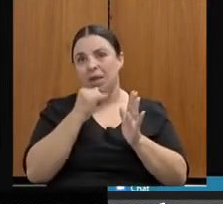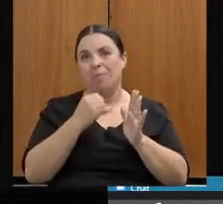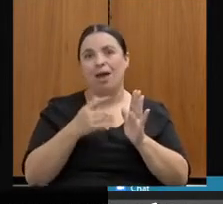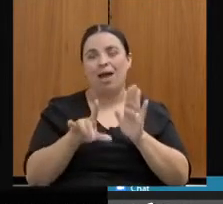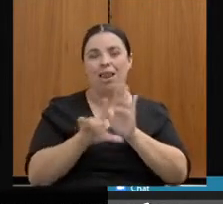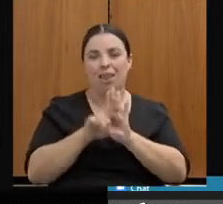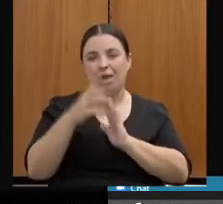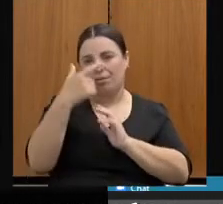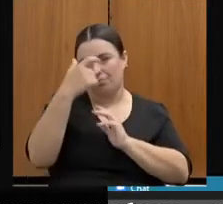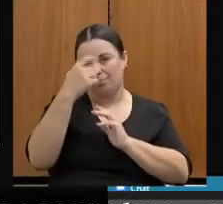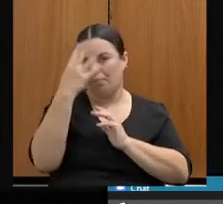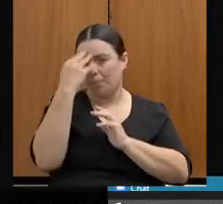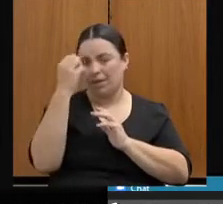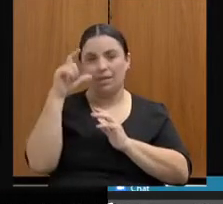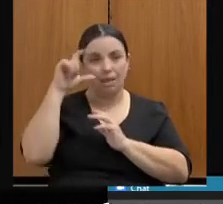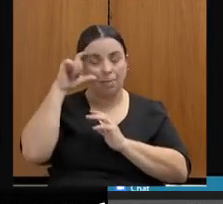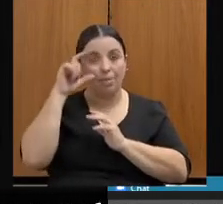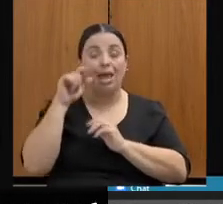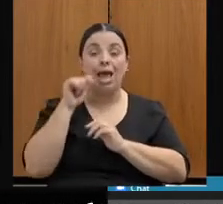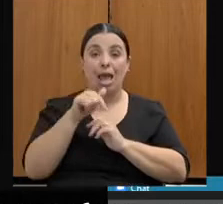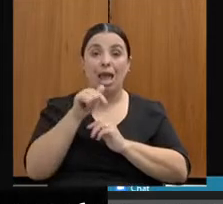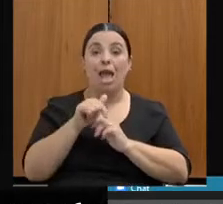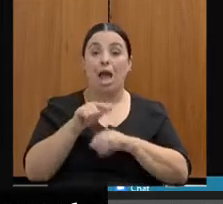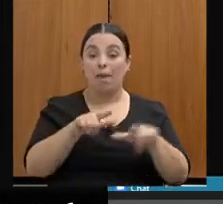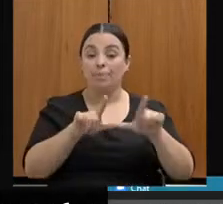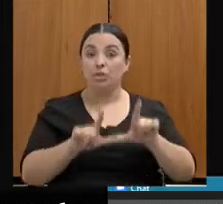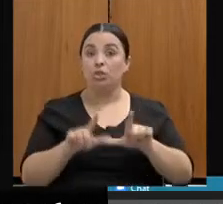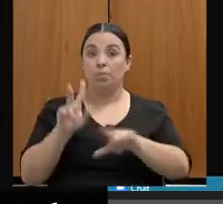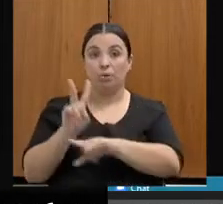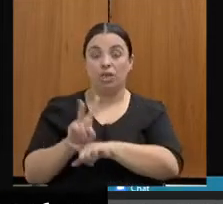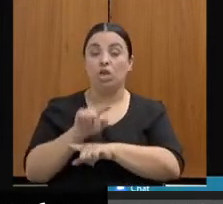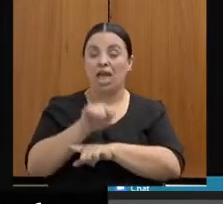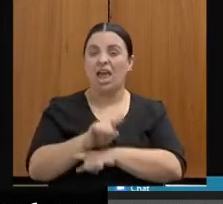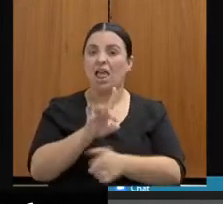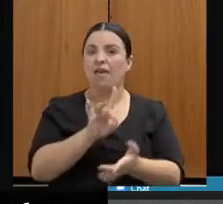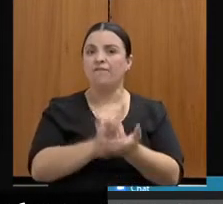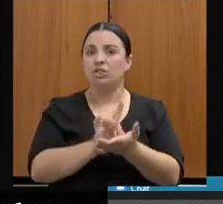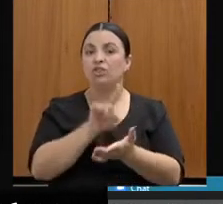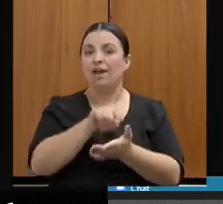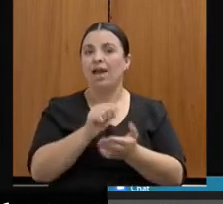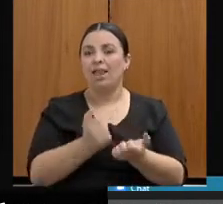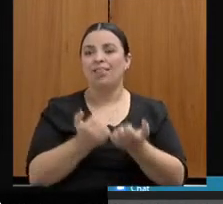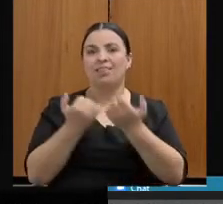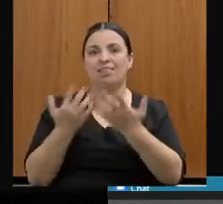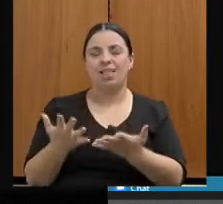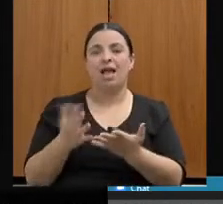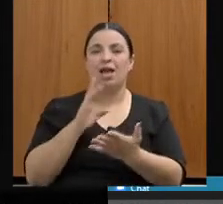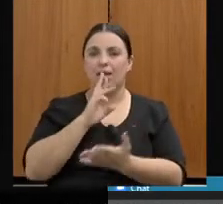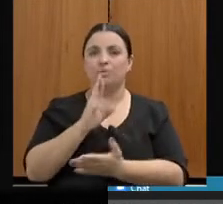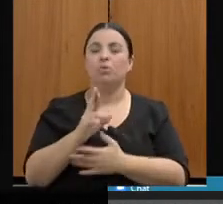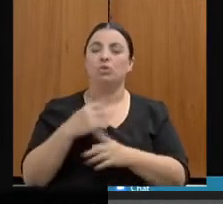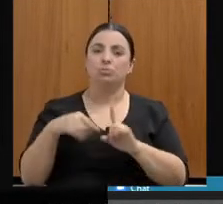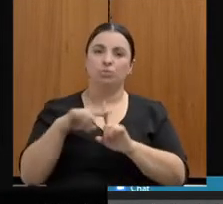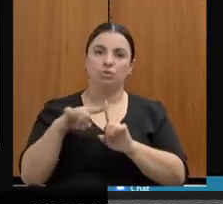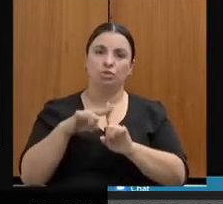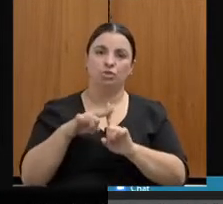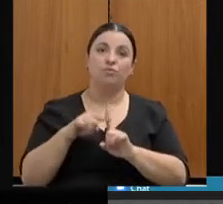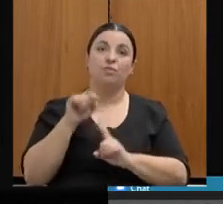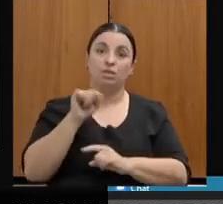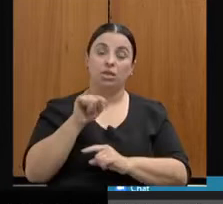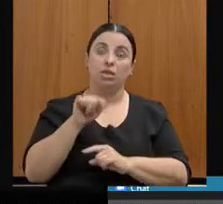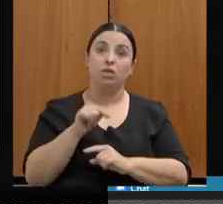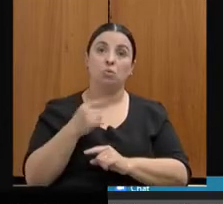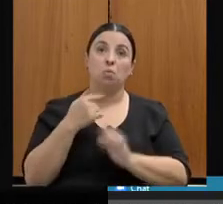protetiva ela é efetiva, ela traz resultados. E isso já está demonstrado agora em números aqui